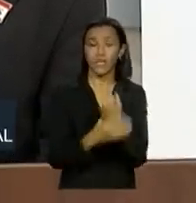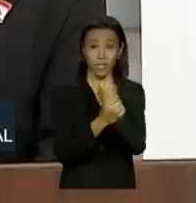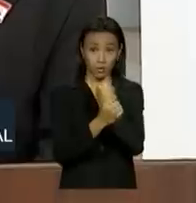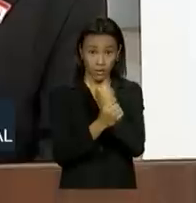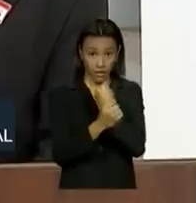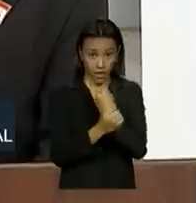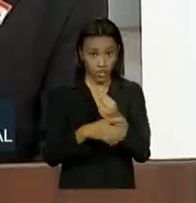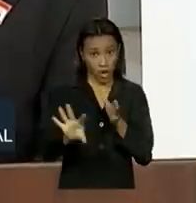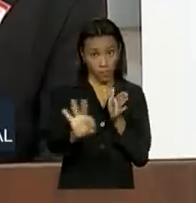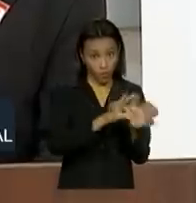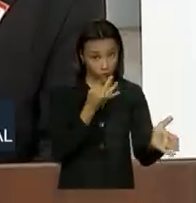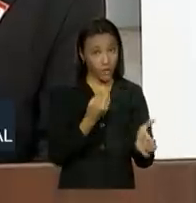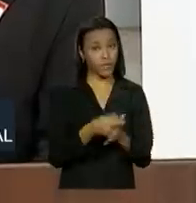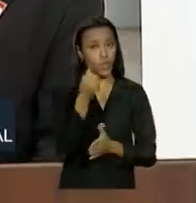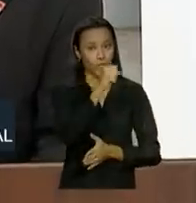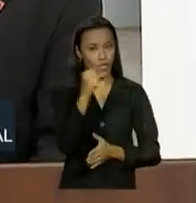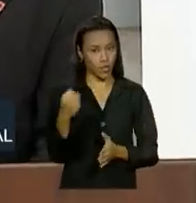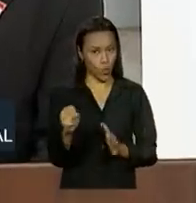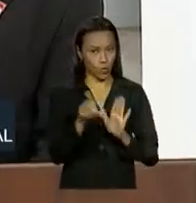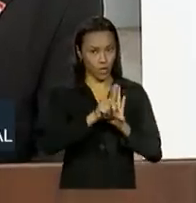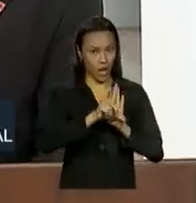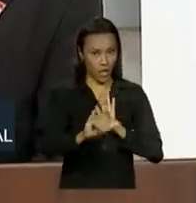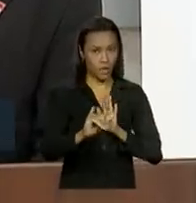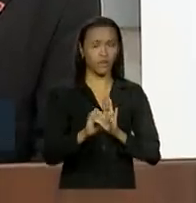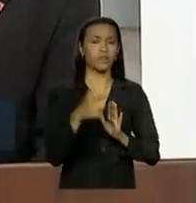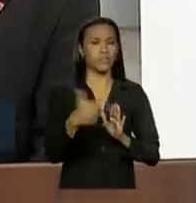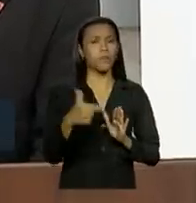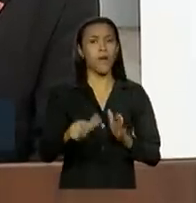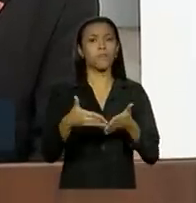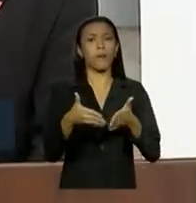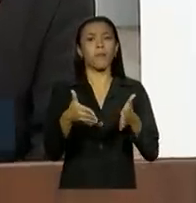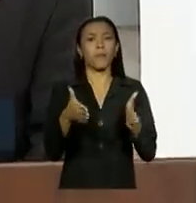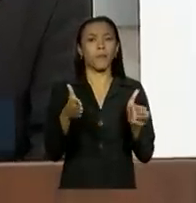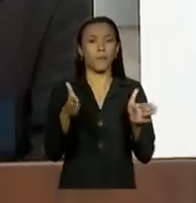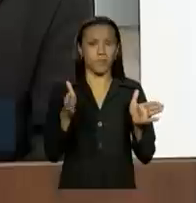pela Constituição de 88 seja cada vez mais ampla.